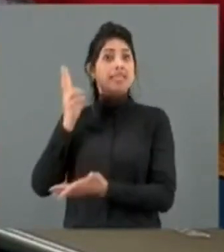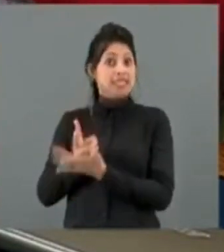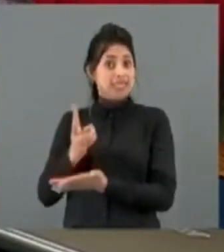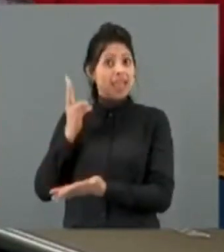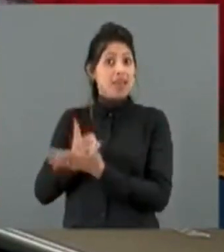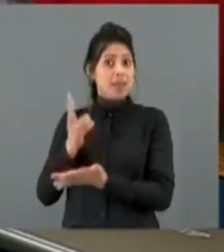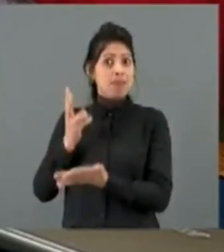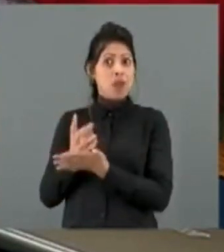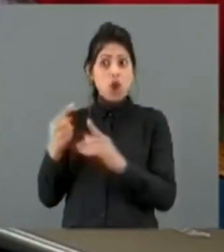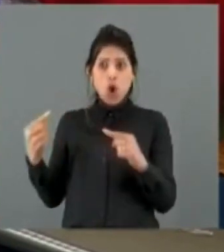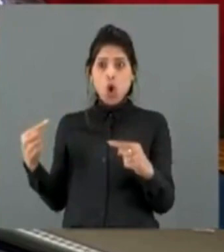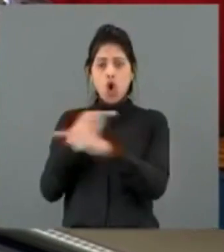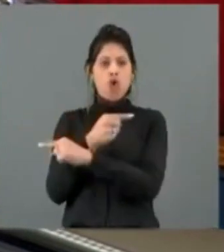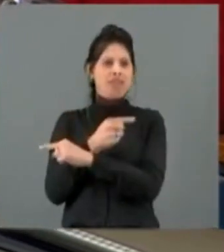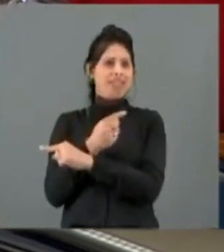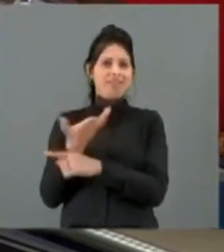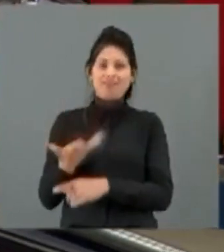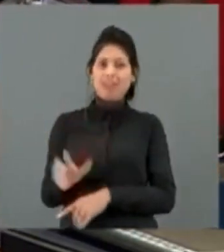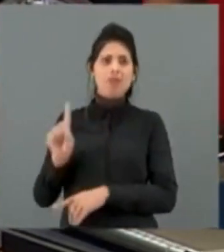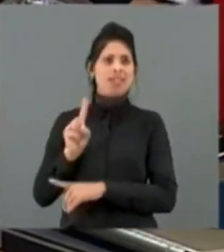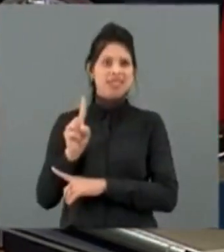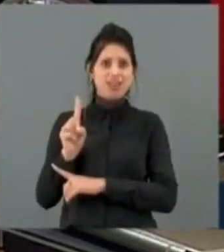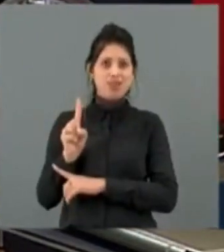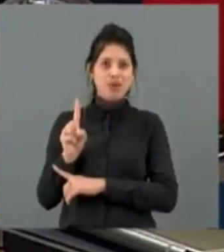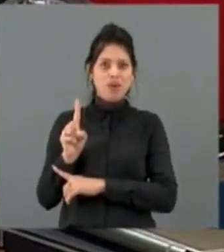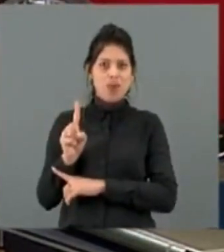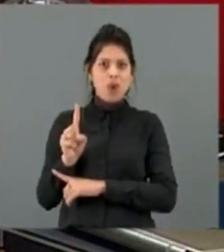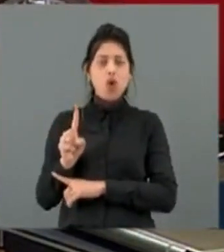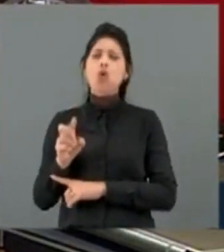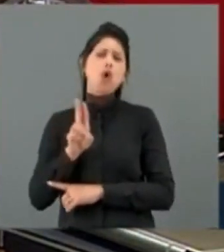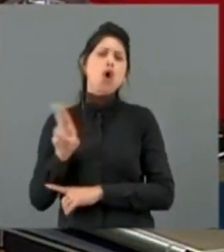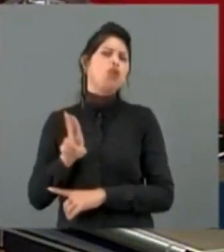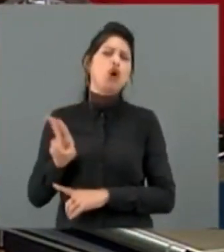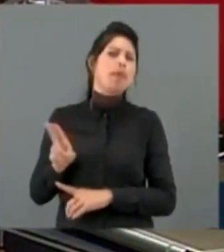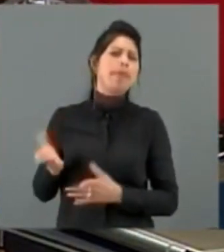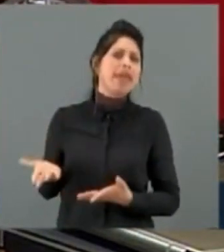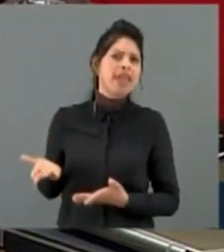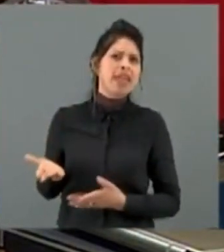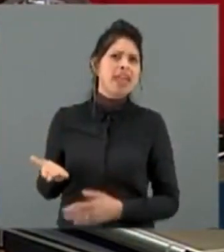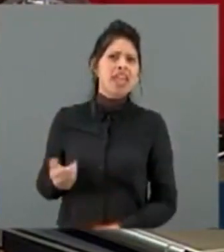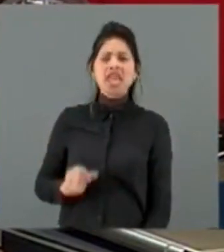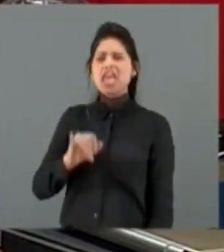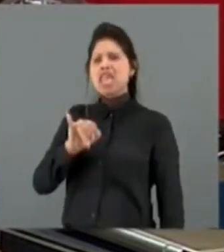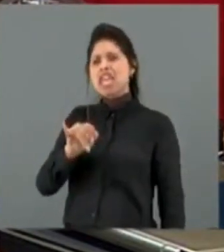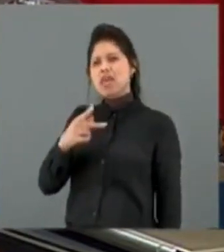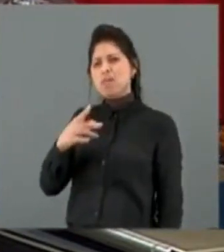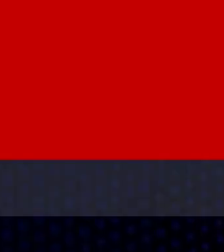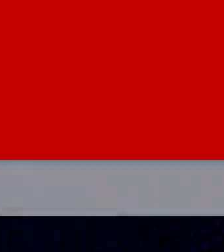contra isso. O meu nome disso aí? Hipocrisia.